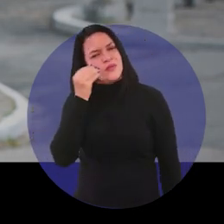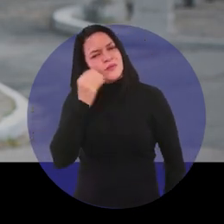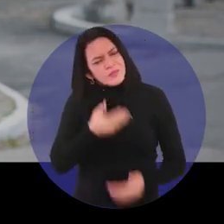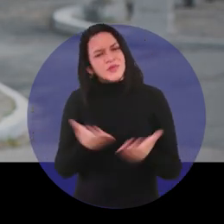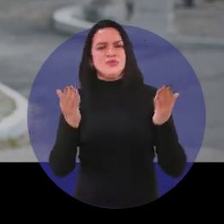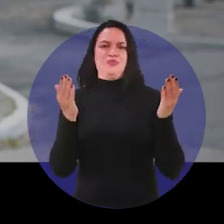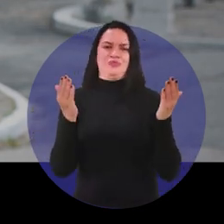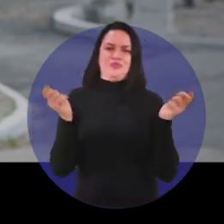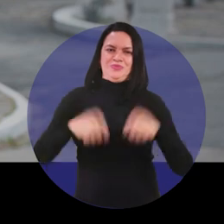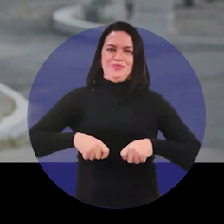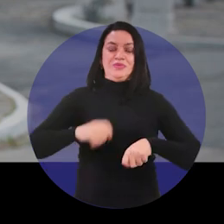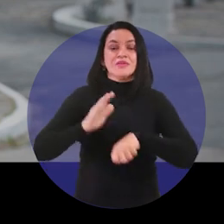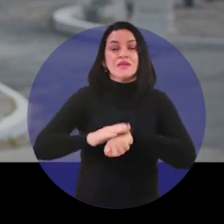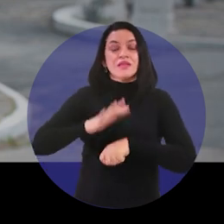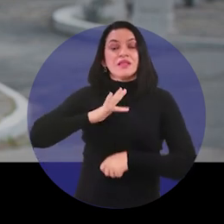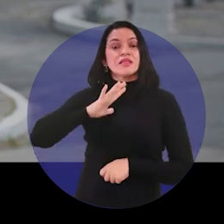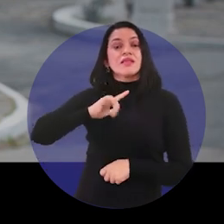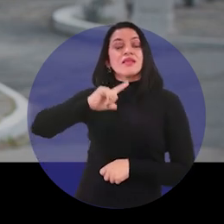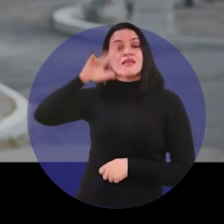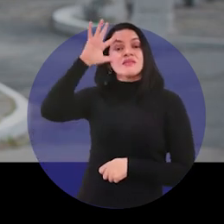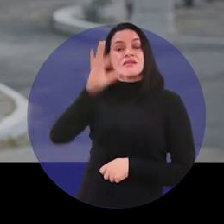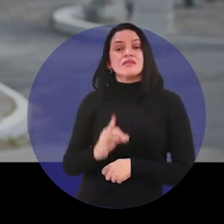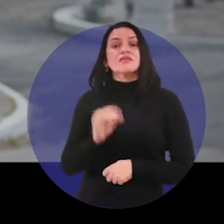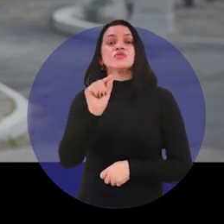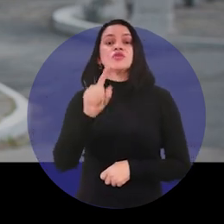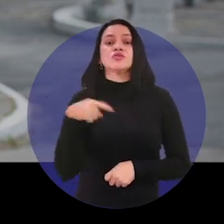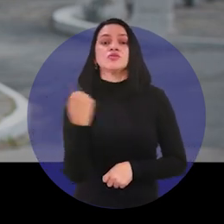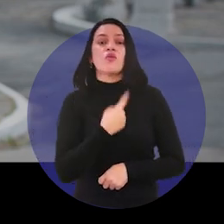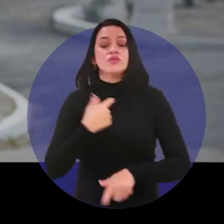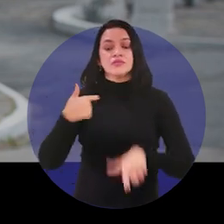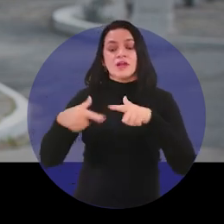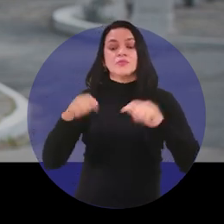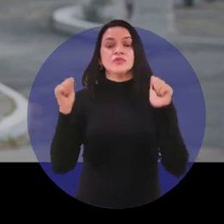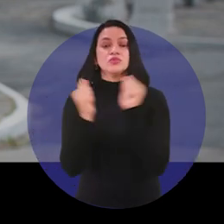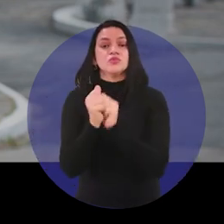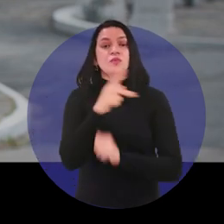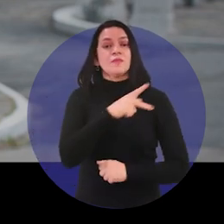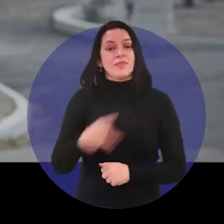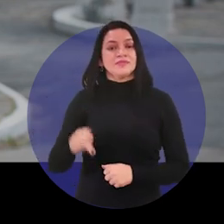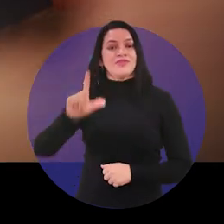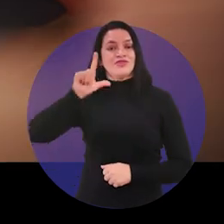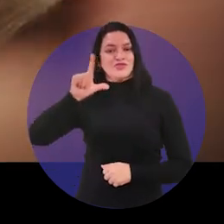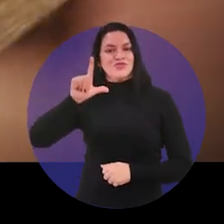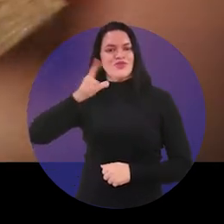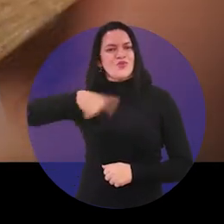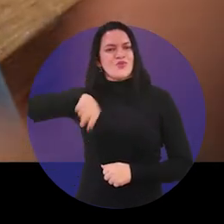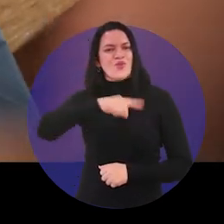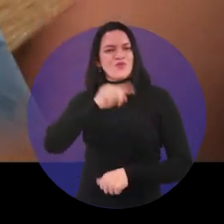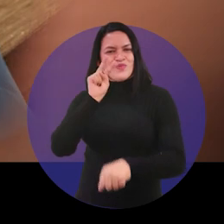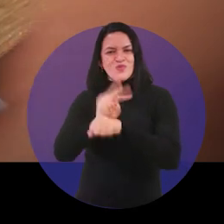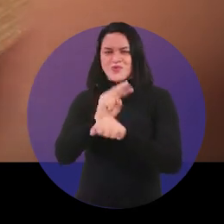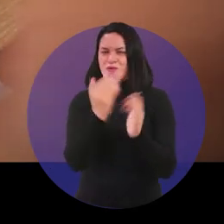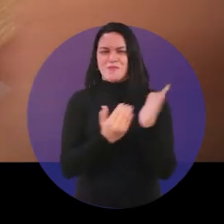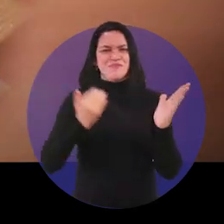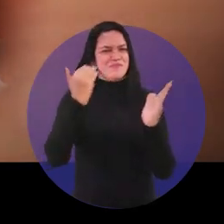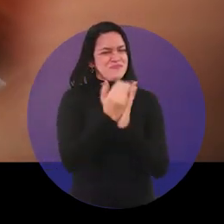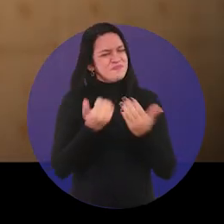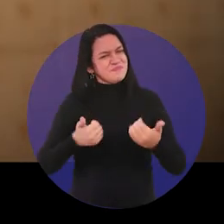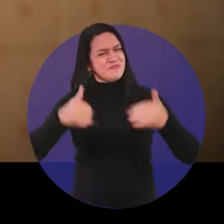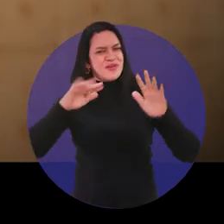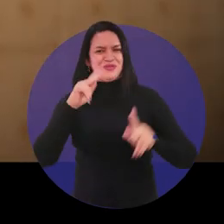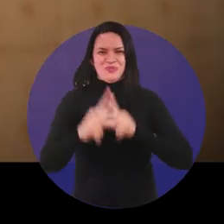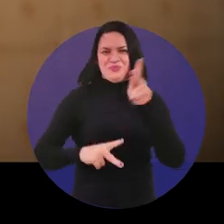para todos. E tenho certeza que, trabalhando ao lado do presidente Lula, vamos cuidar ainda mais da nossa gente.